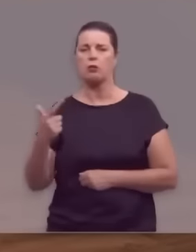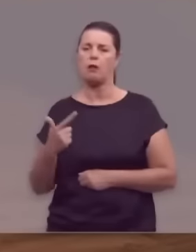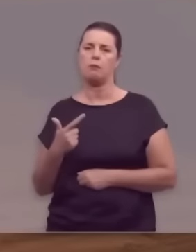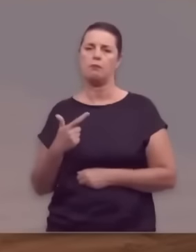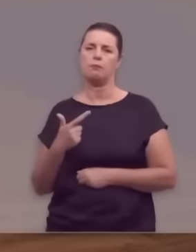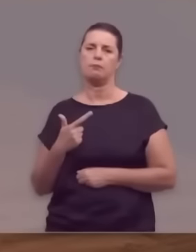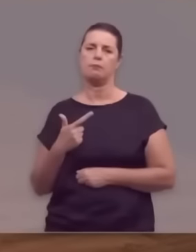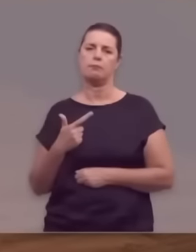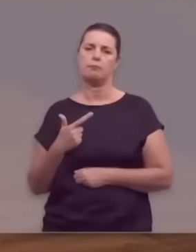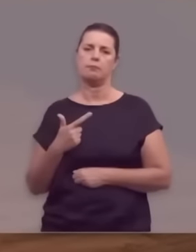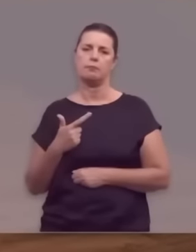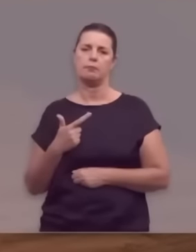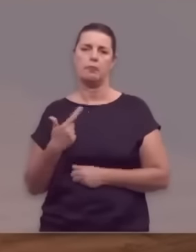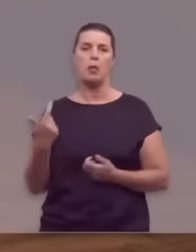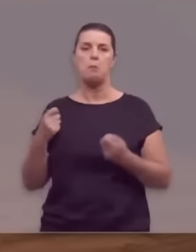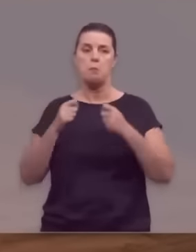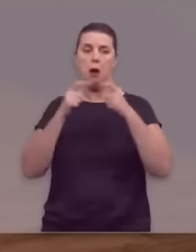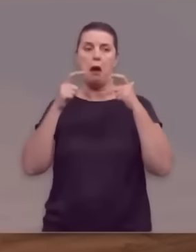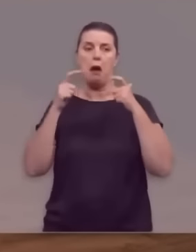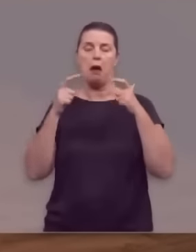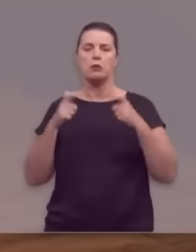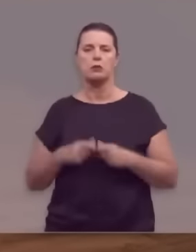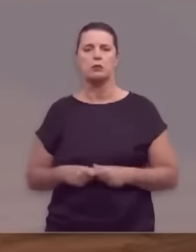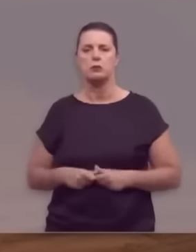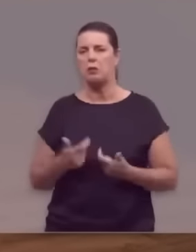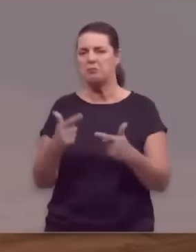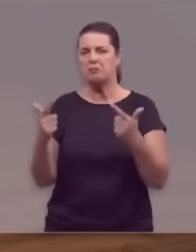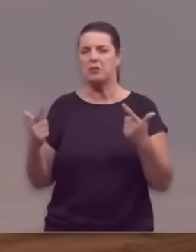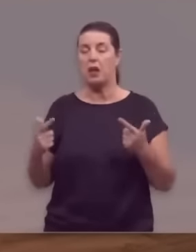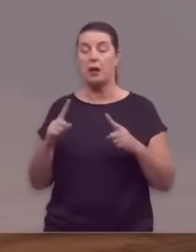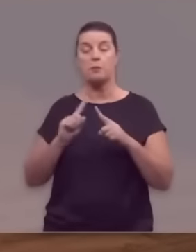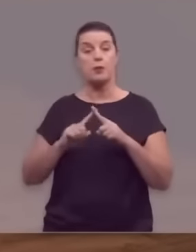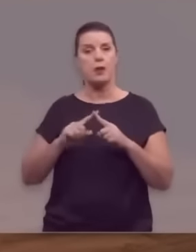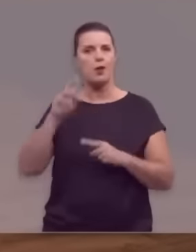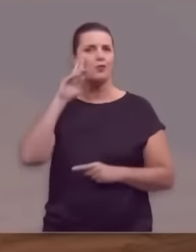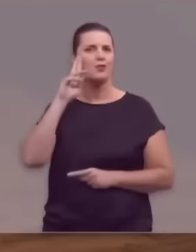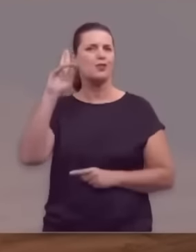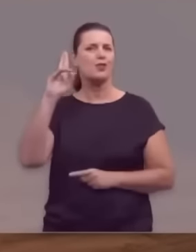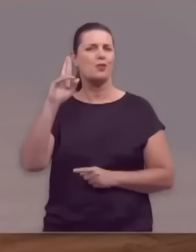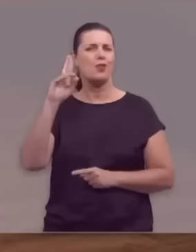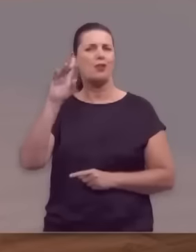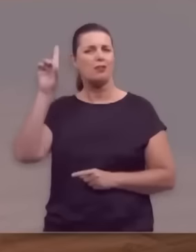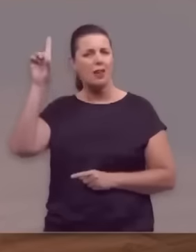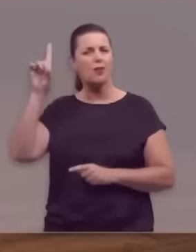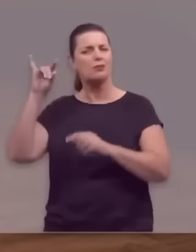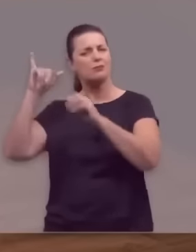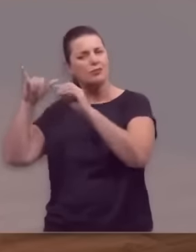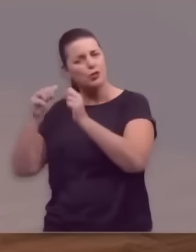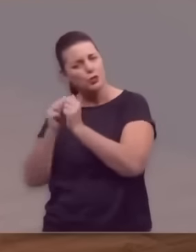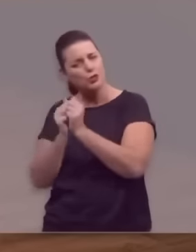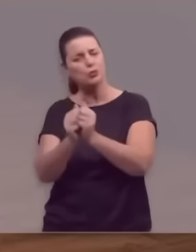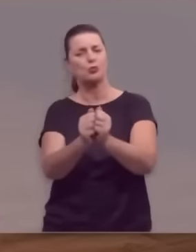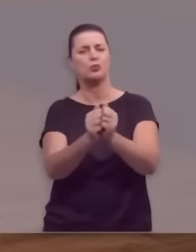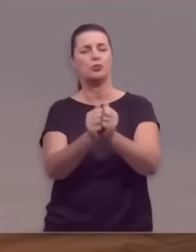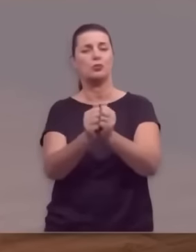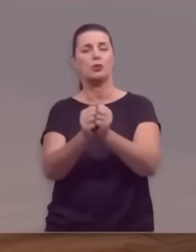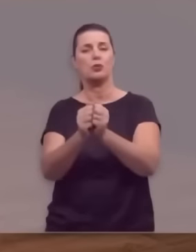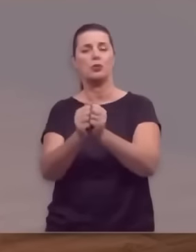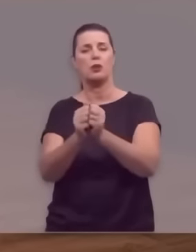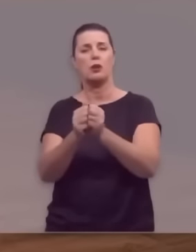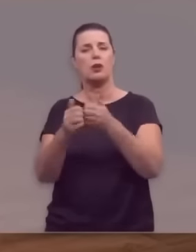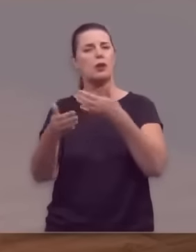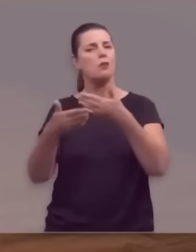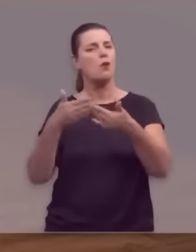medo, não fique espantado, porque o Senhor teu Deus é contigo por